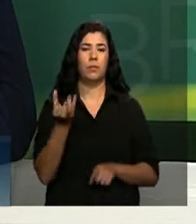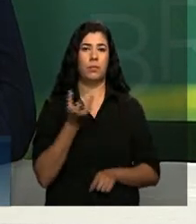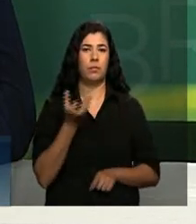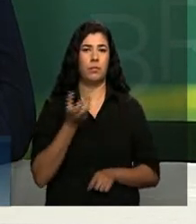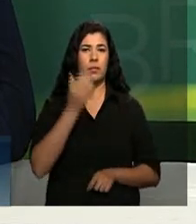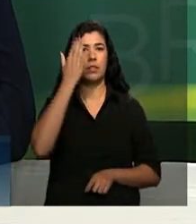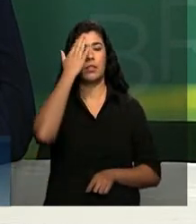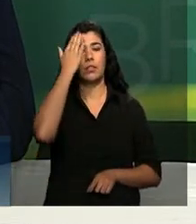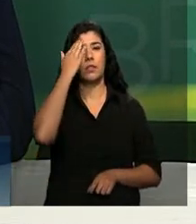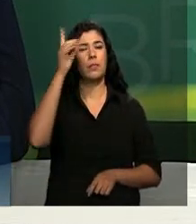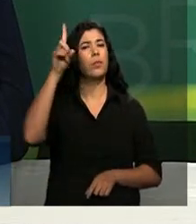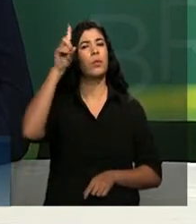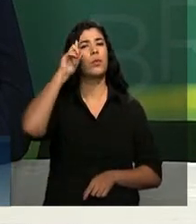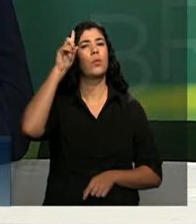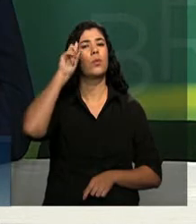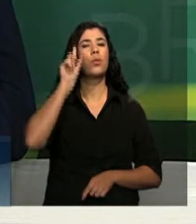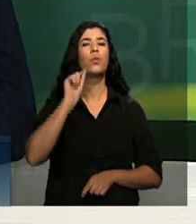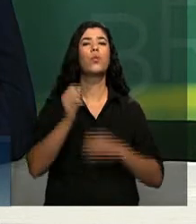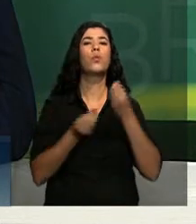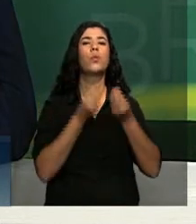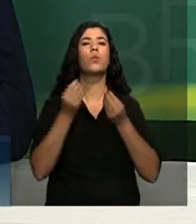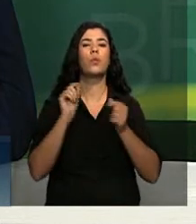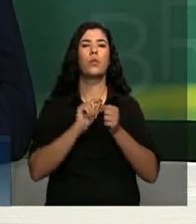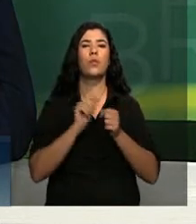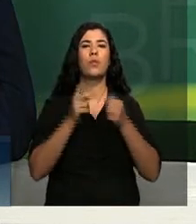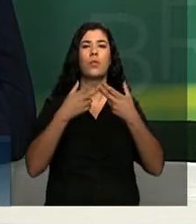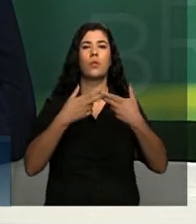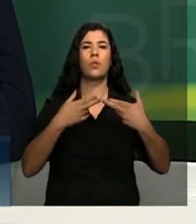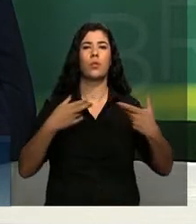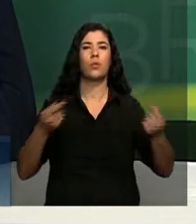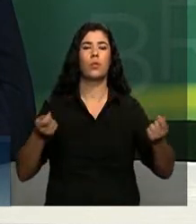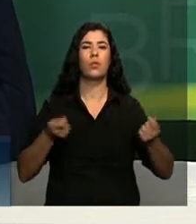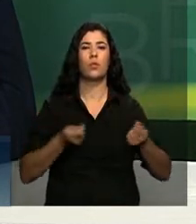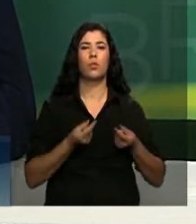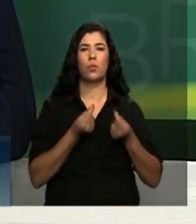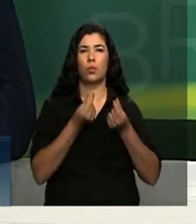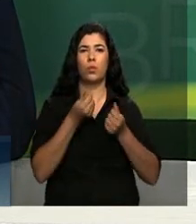cotidianamente o que é feito com os recursos públicos.